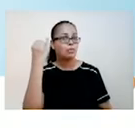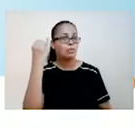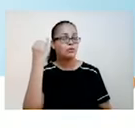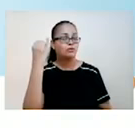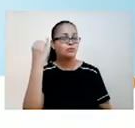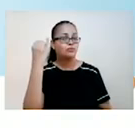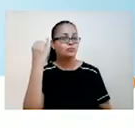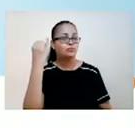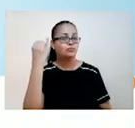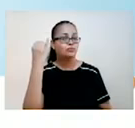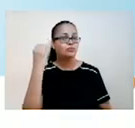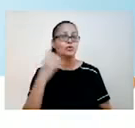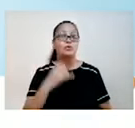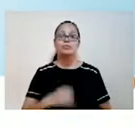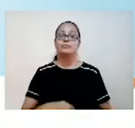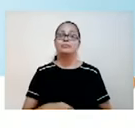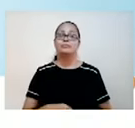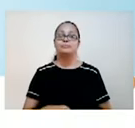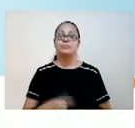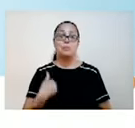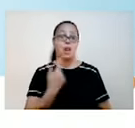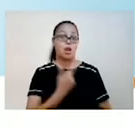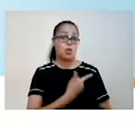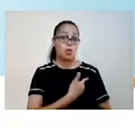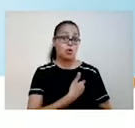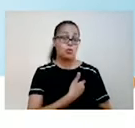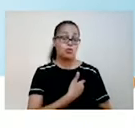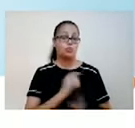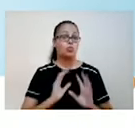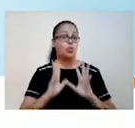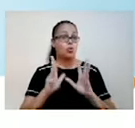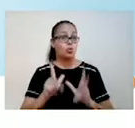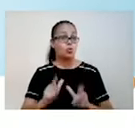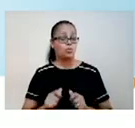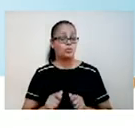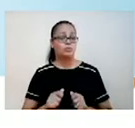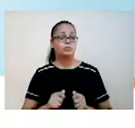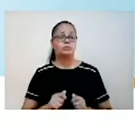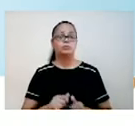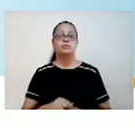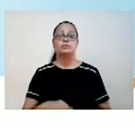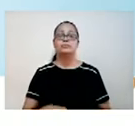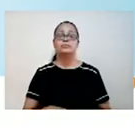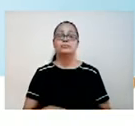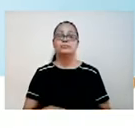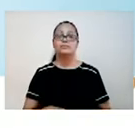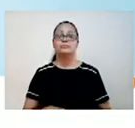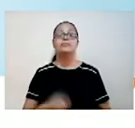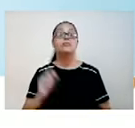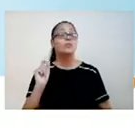So, repeat it with me. Water. Isso, repetindo comigo super bem. Water. Água.